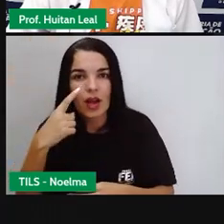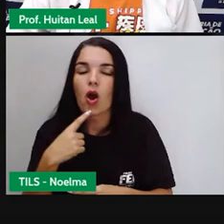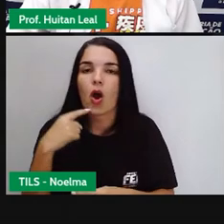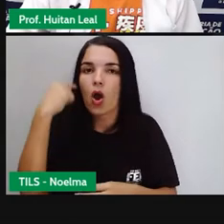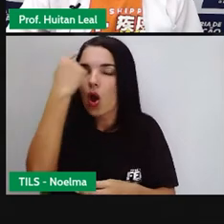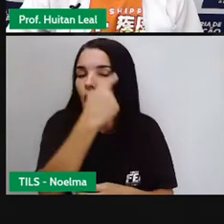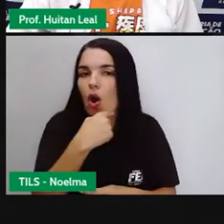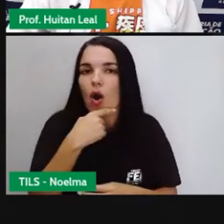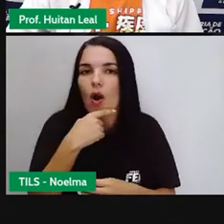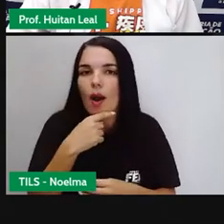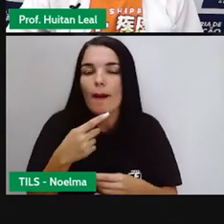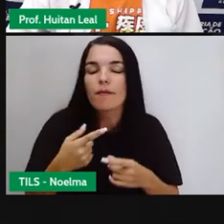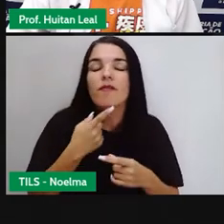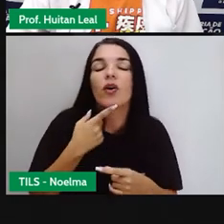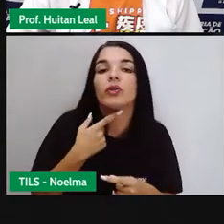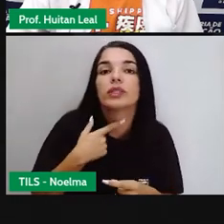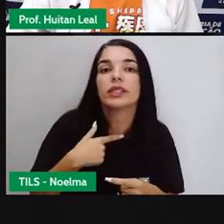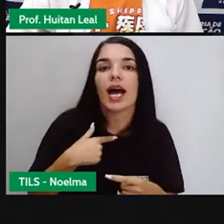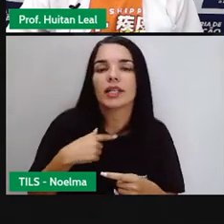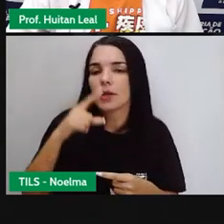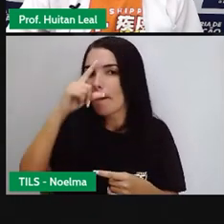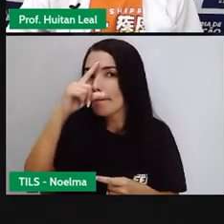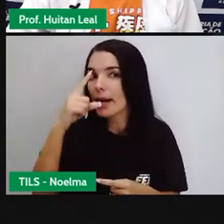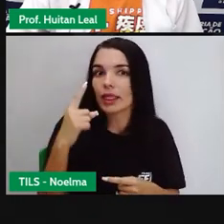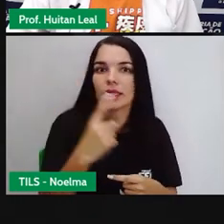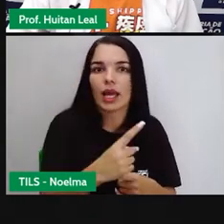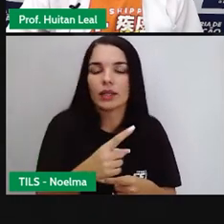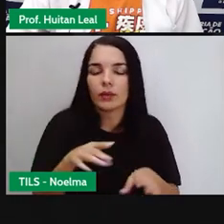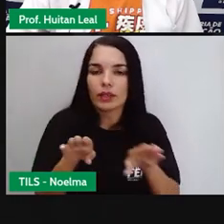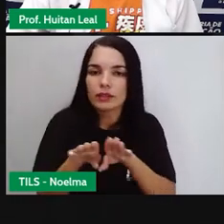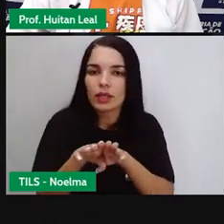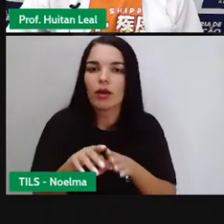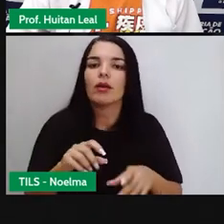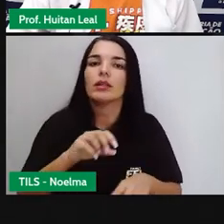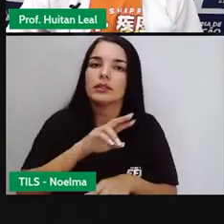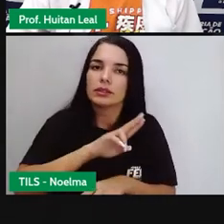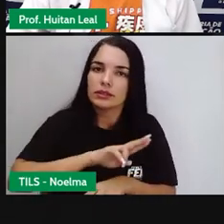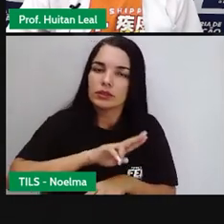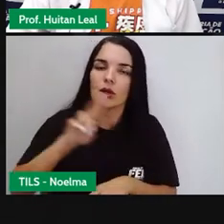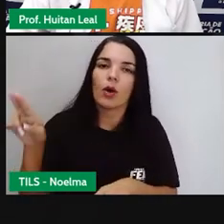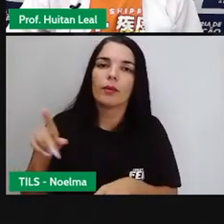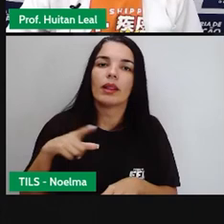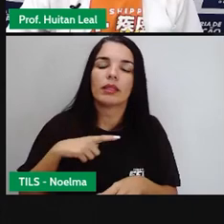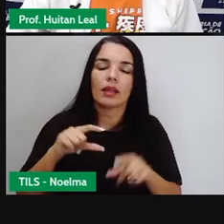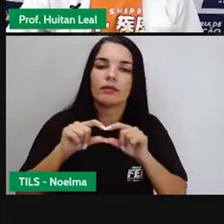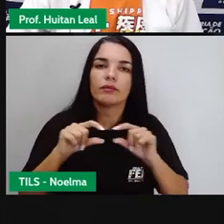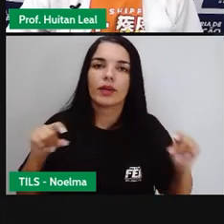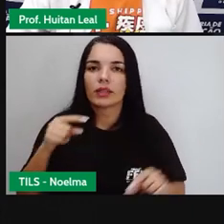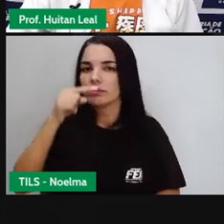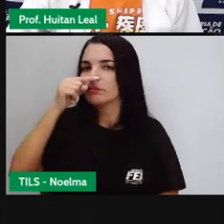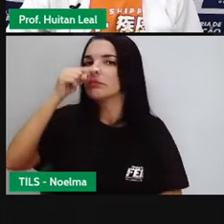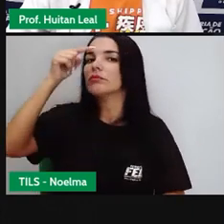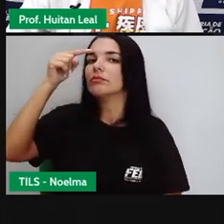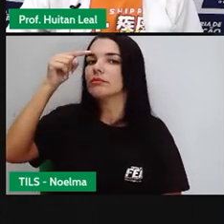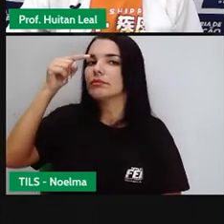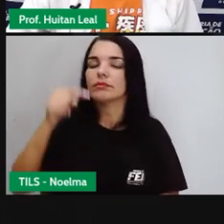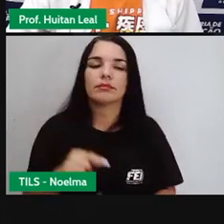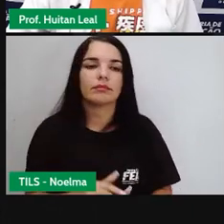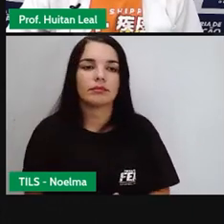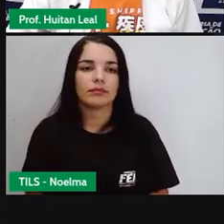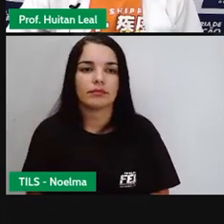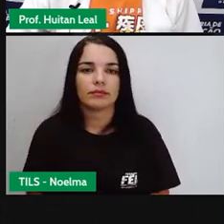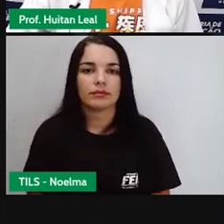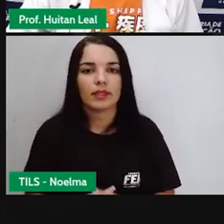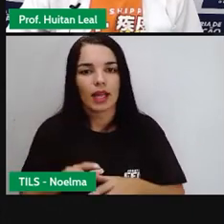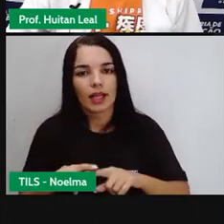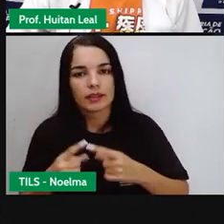expresso meu desejo, eu estou produzindo uma frase imperativa. Como eu já disse,